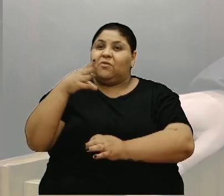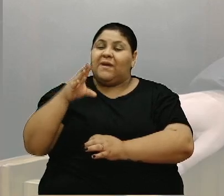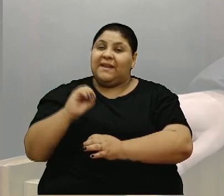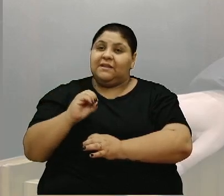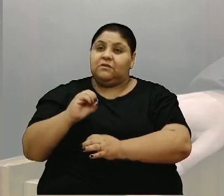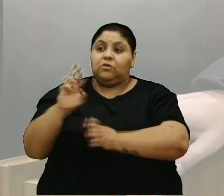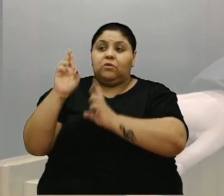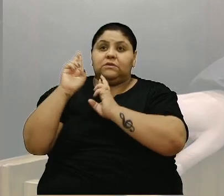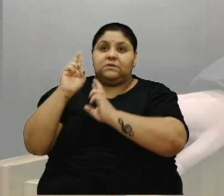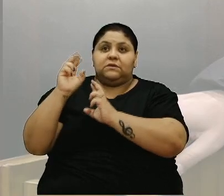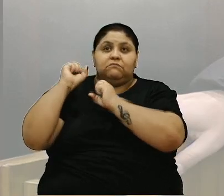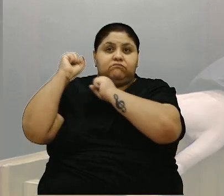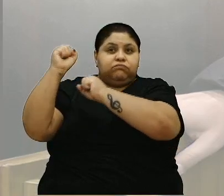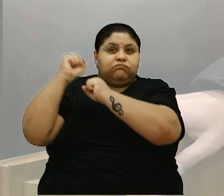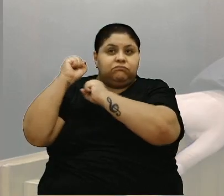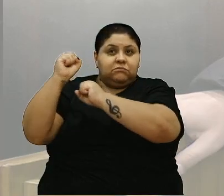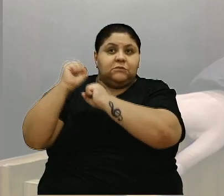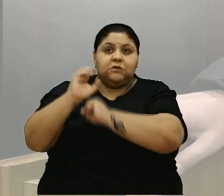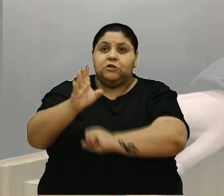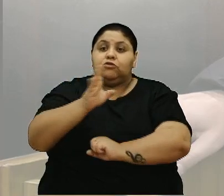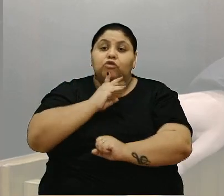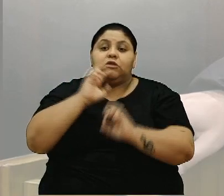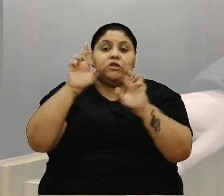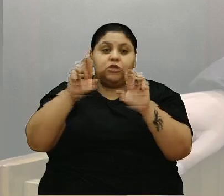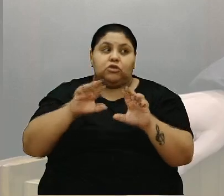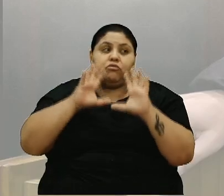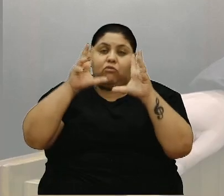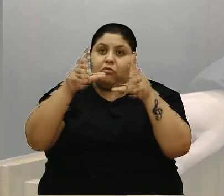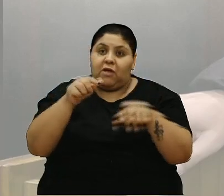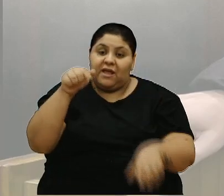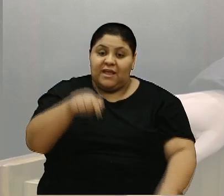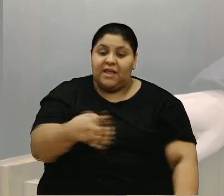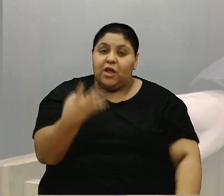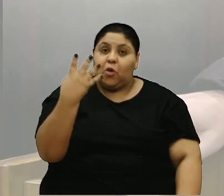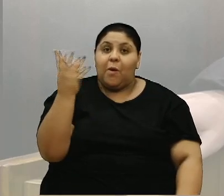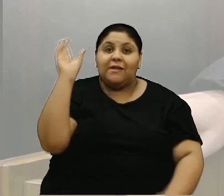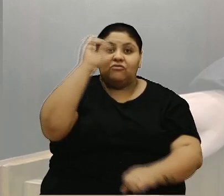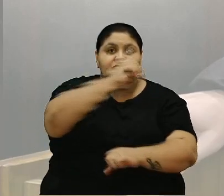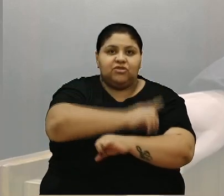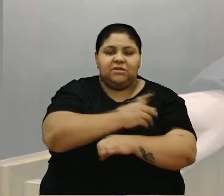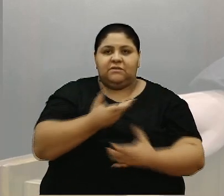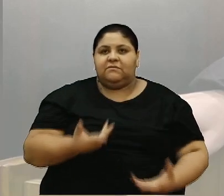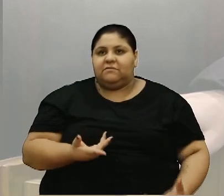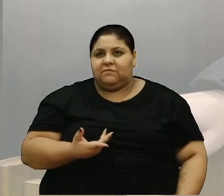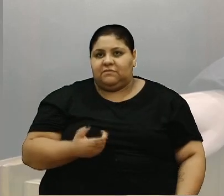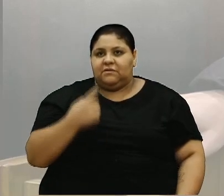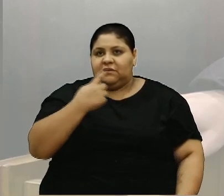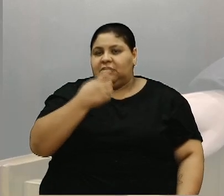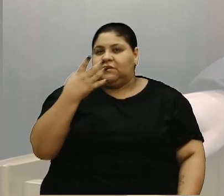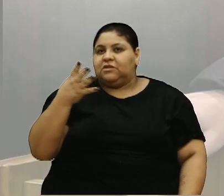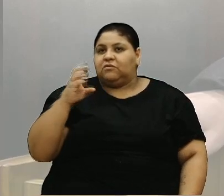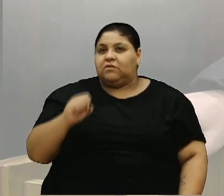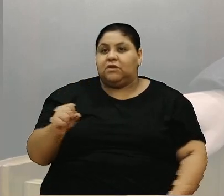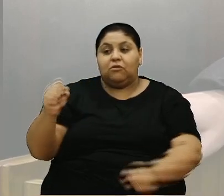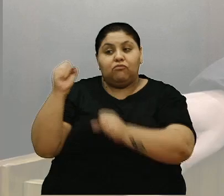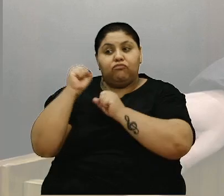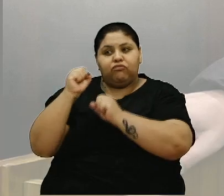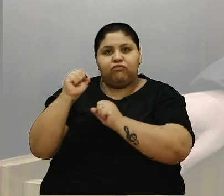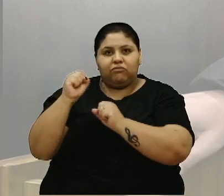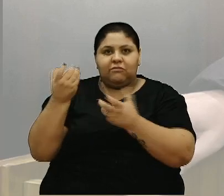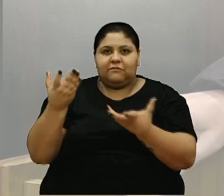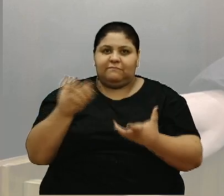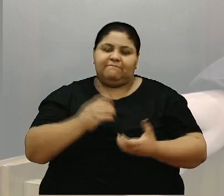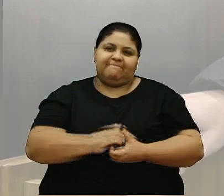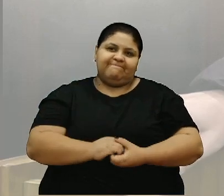Delfim. Que conheceram a região inteira e ficaram 4 dias em Caxias. 140 torcedores vieram do Equador naquele momento,